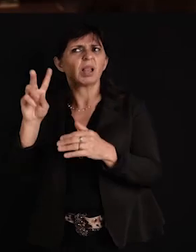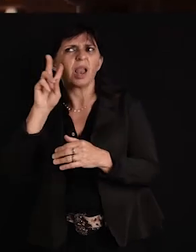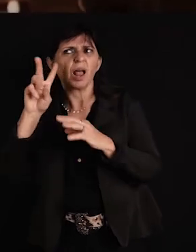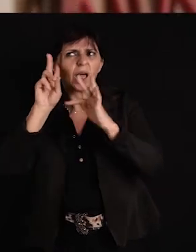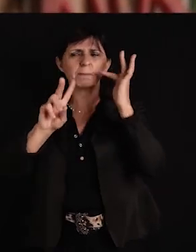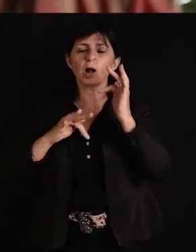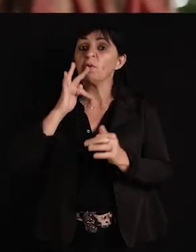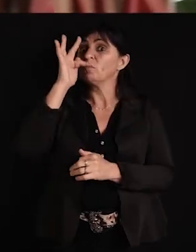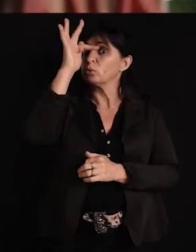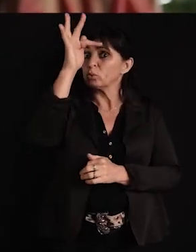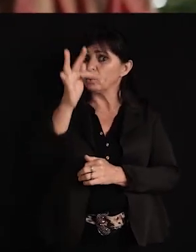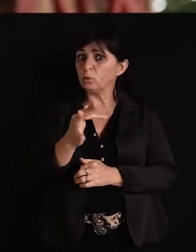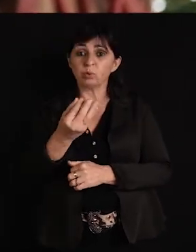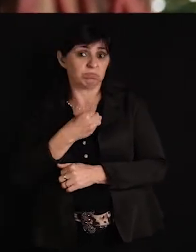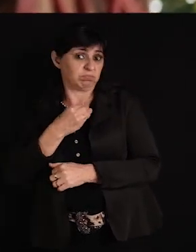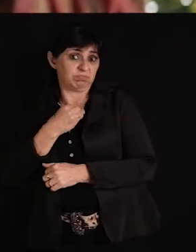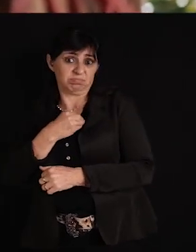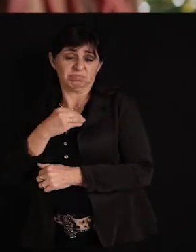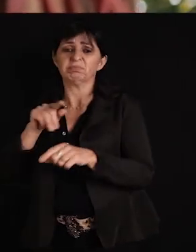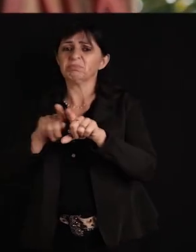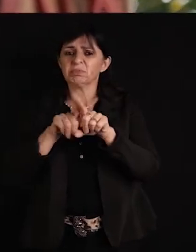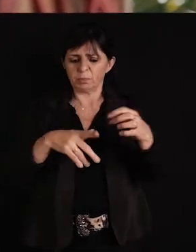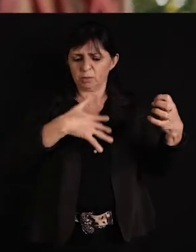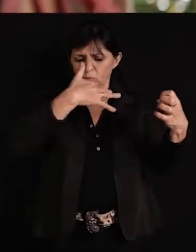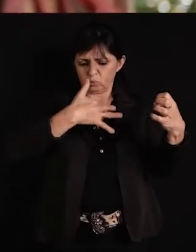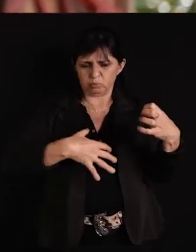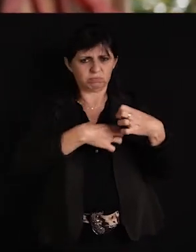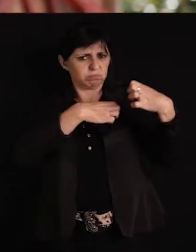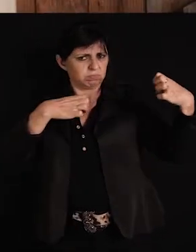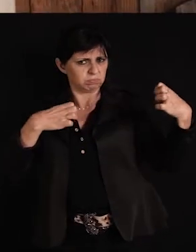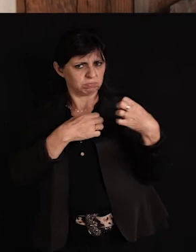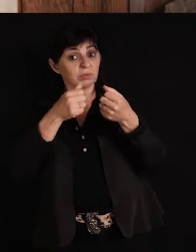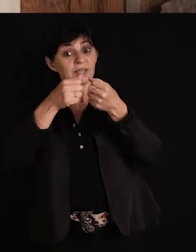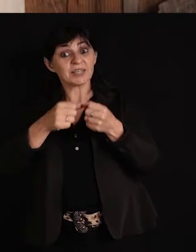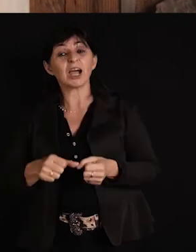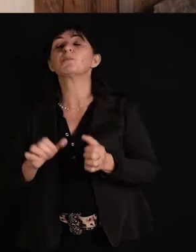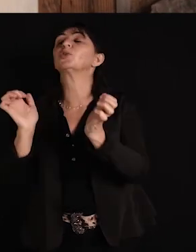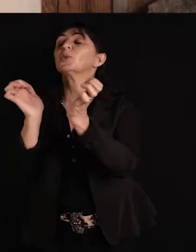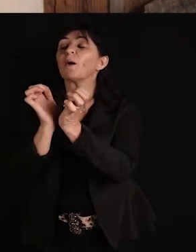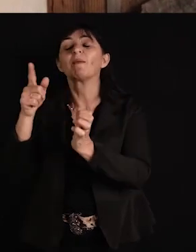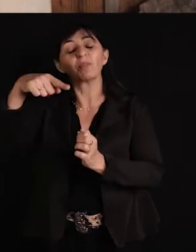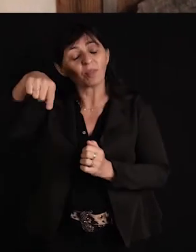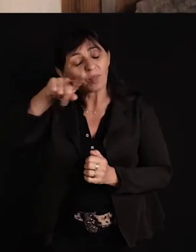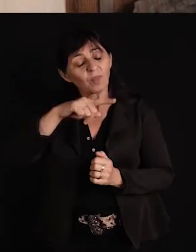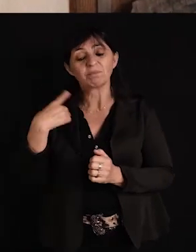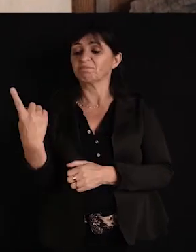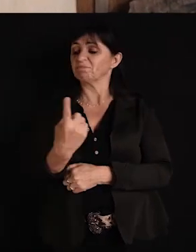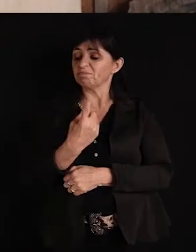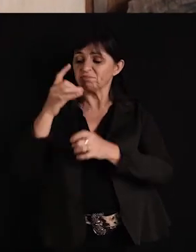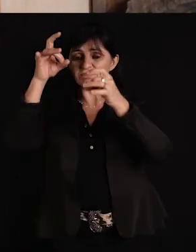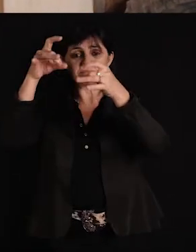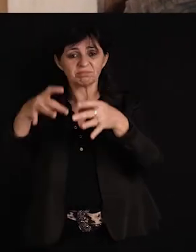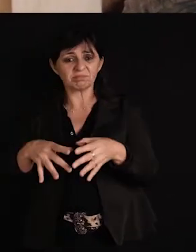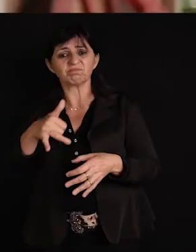instaurado Bebendo acordos de cordona e violão E aqui estamos companheiros desgarrados Desiludidos com a